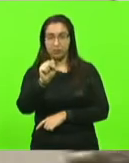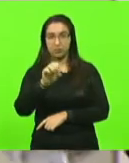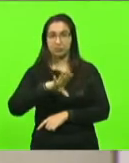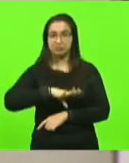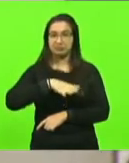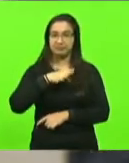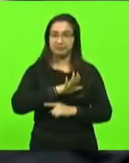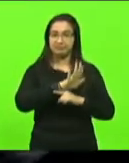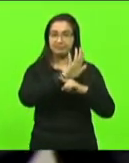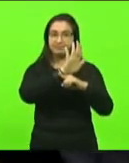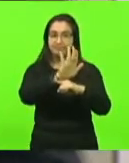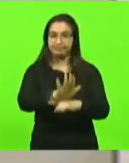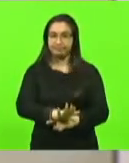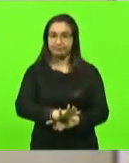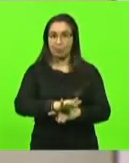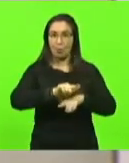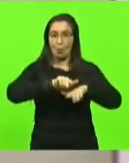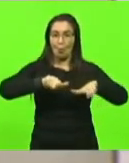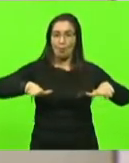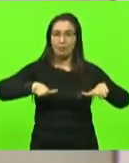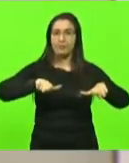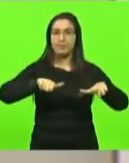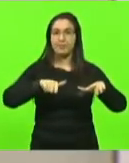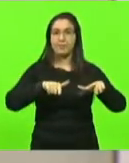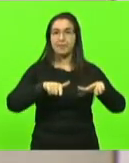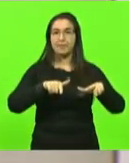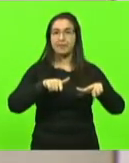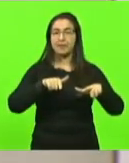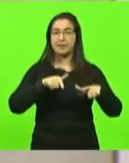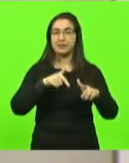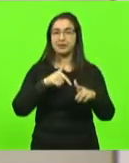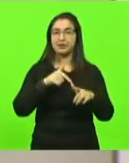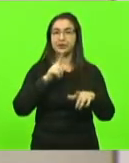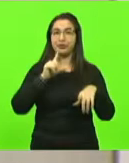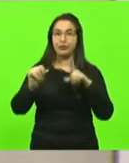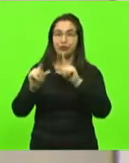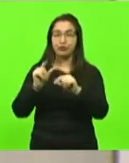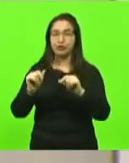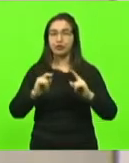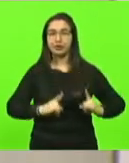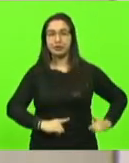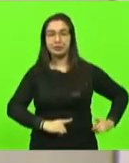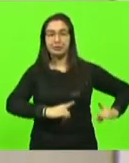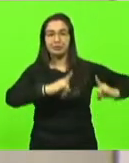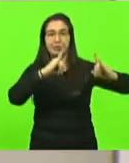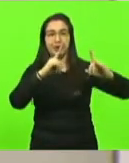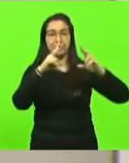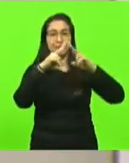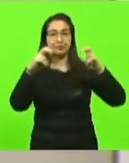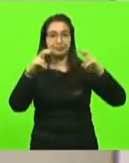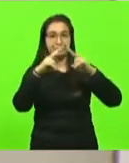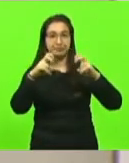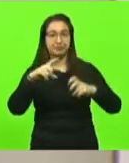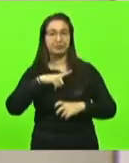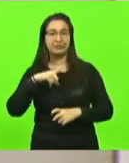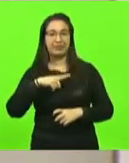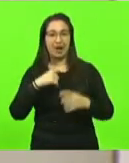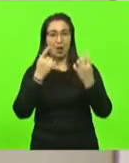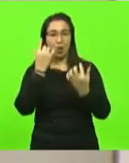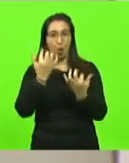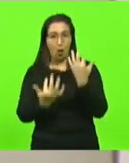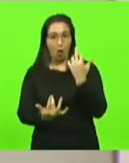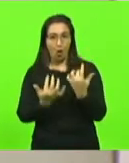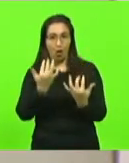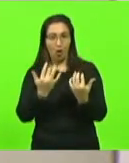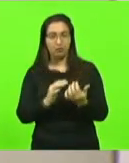ajudarem na evacuação de moradores de um prédio em Florianópolis durante incêndio. Em discussão, não havendo quem queira